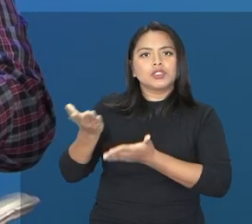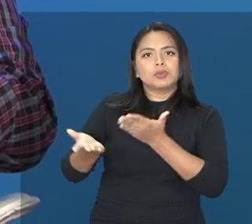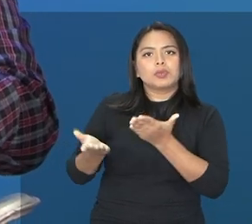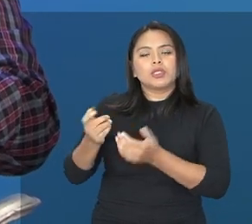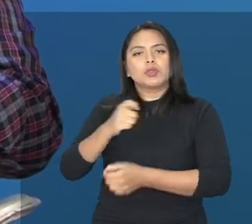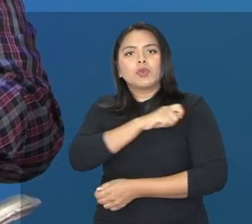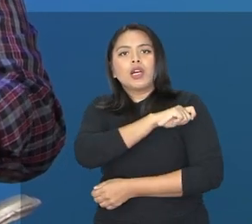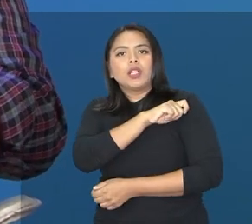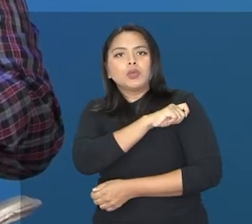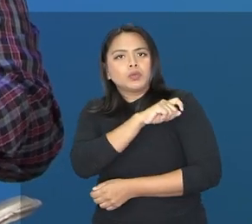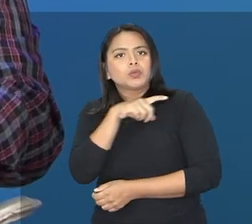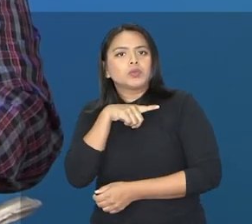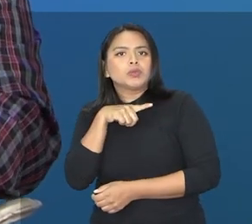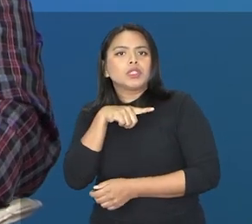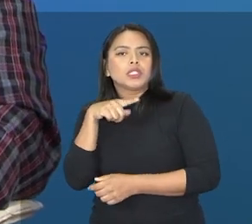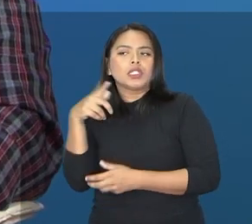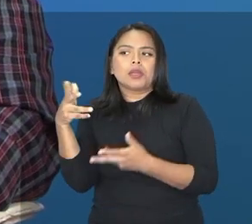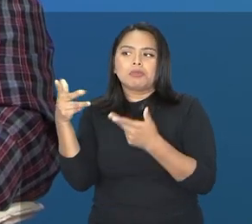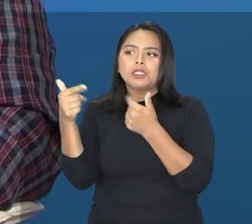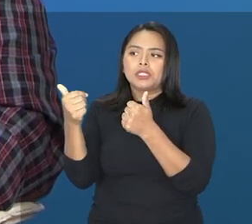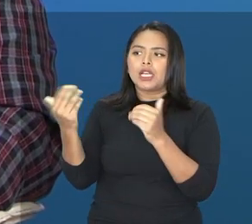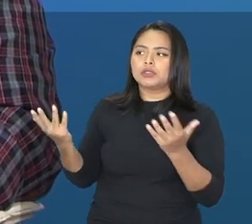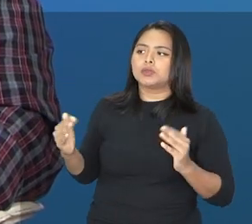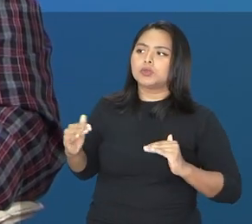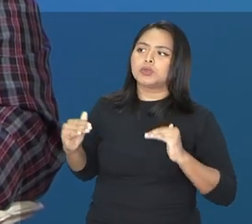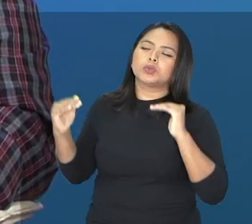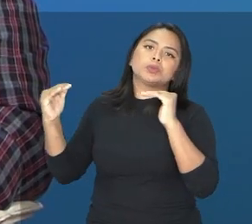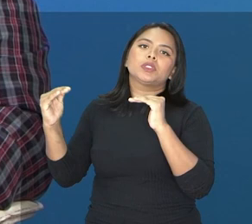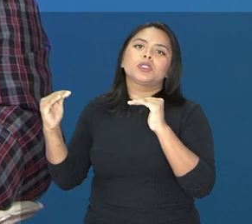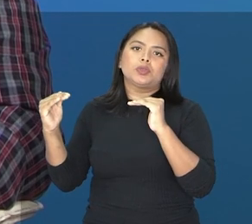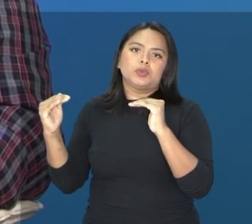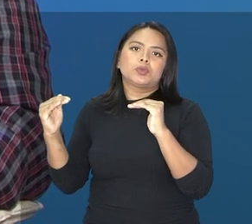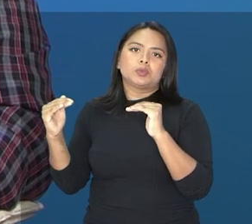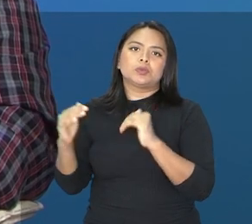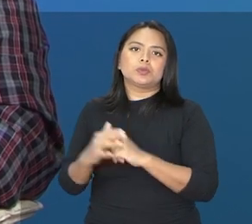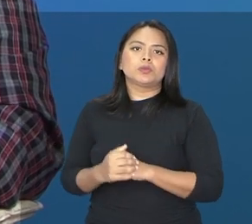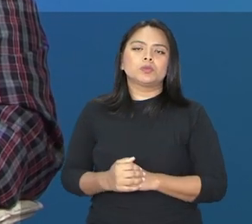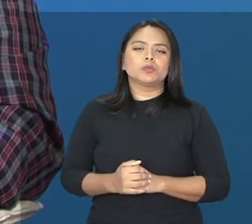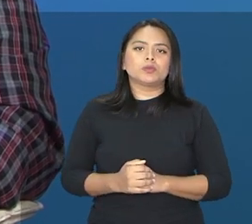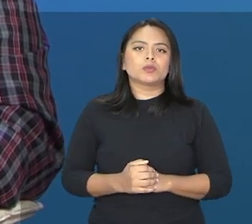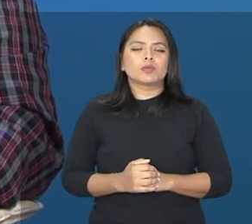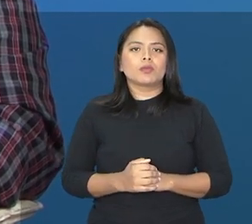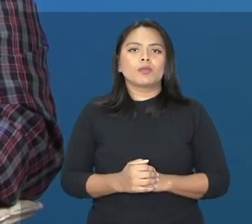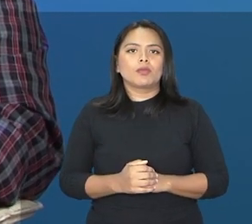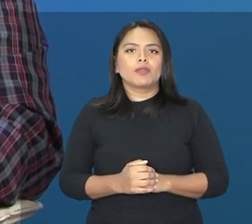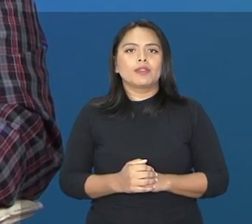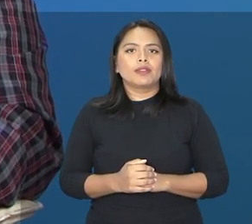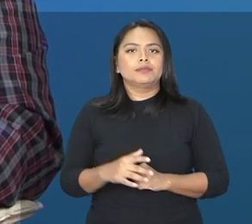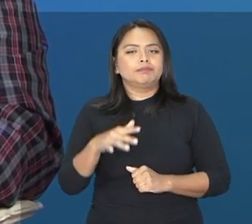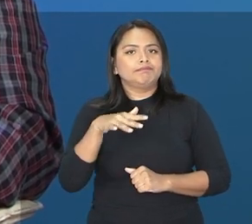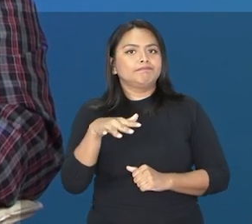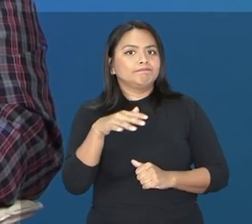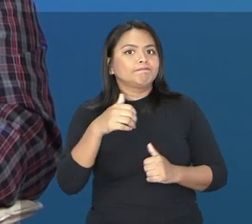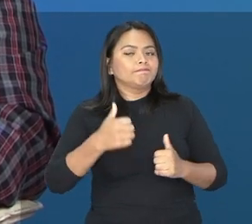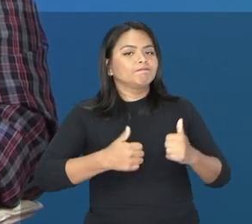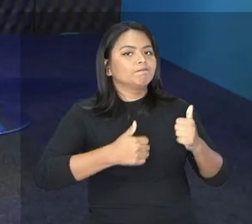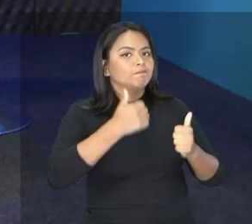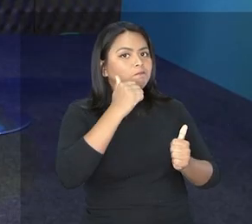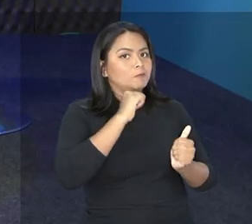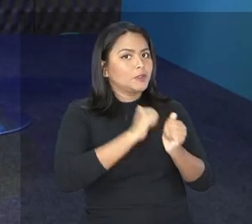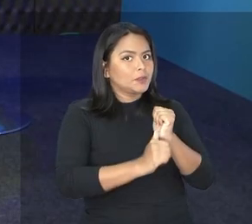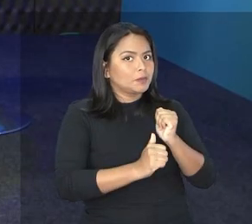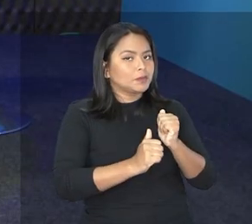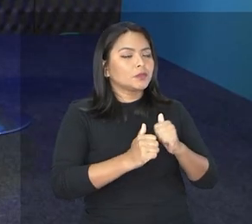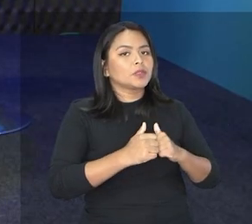atender aqueles alunos que tenham também um desempenho superior naquilo que fazem de melhor na área do esporte,